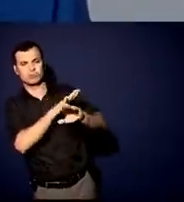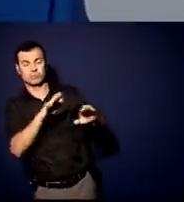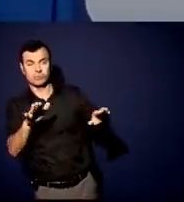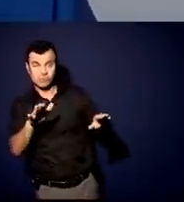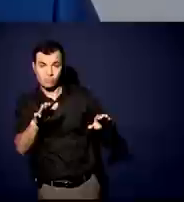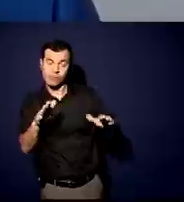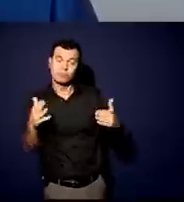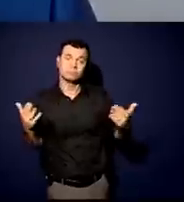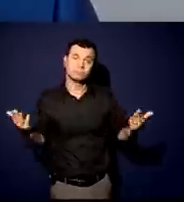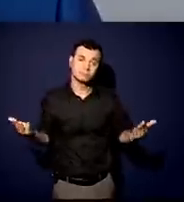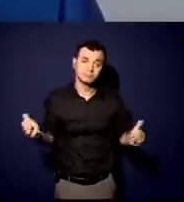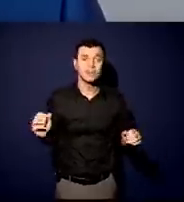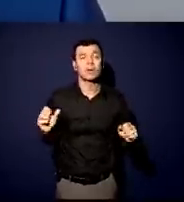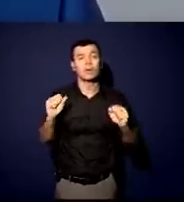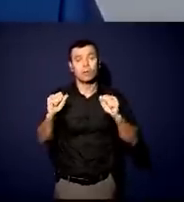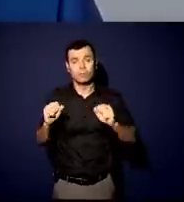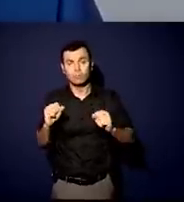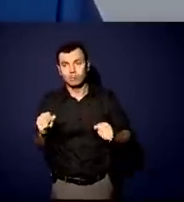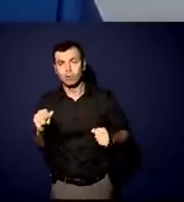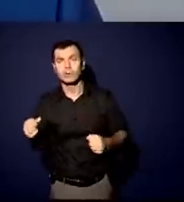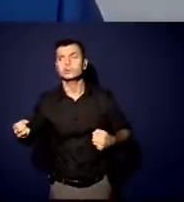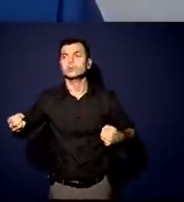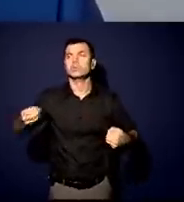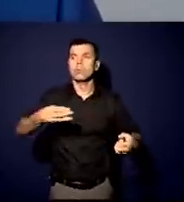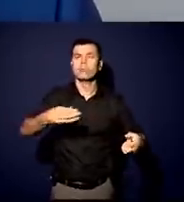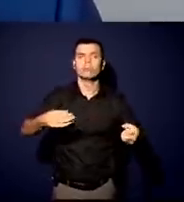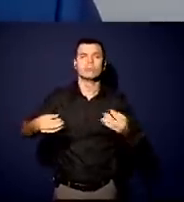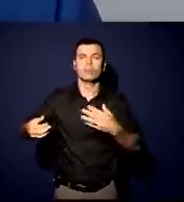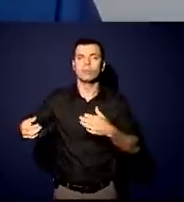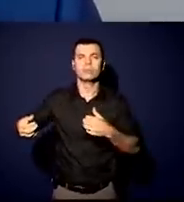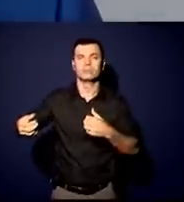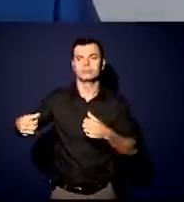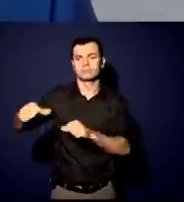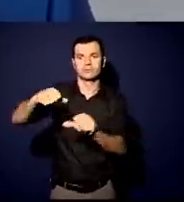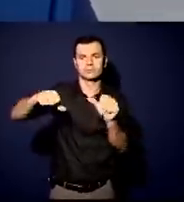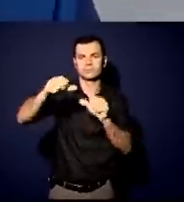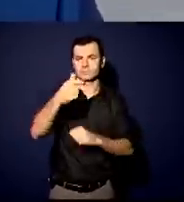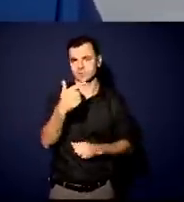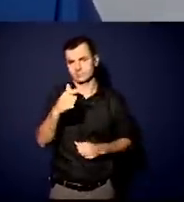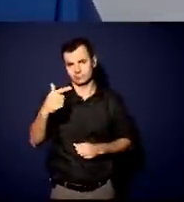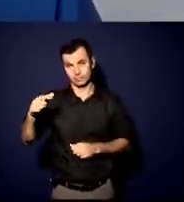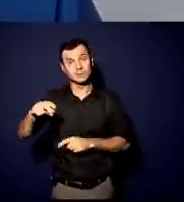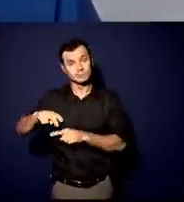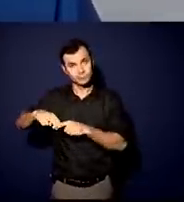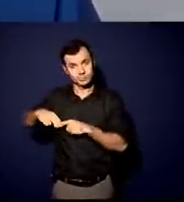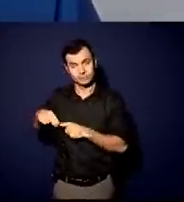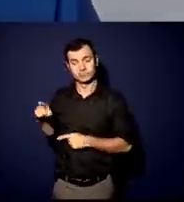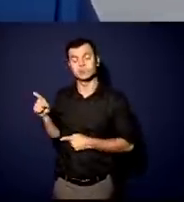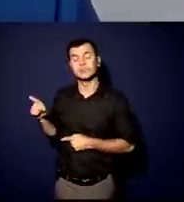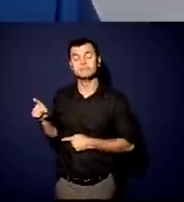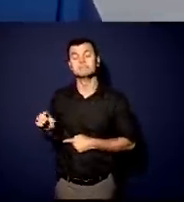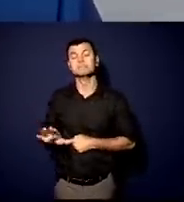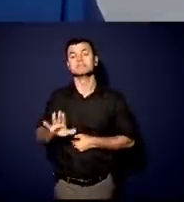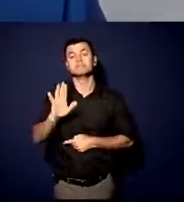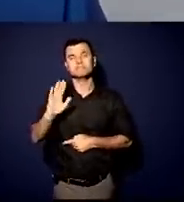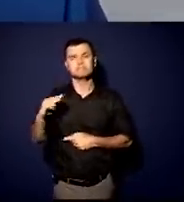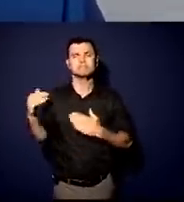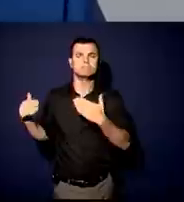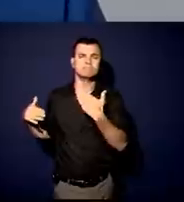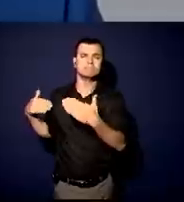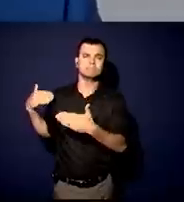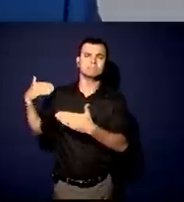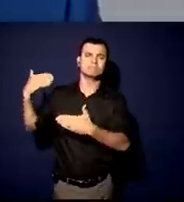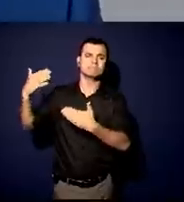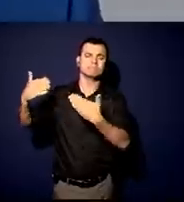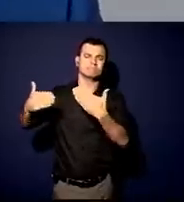isso proporciona essa falta de renovação que a gente tem visto. Ao longo do tempo, eu sempre me queixei um